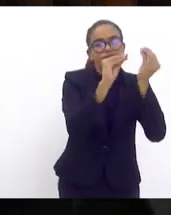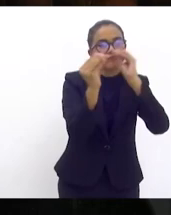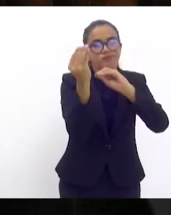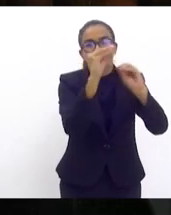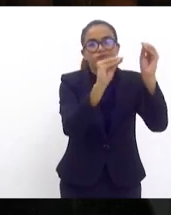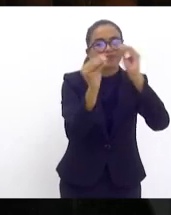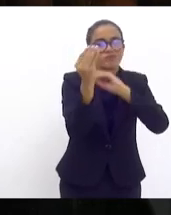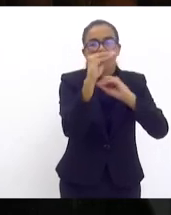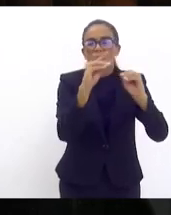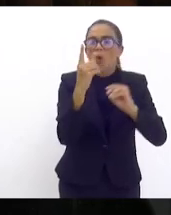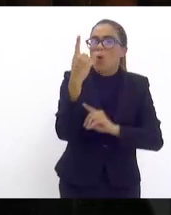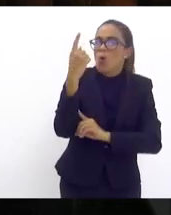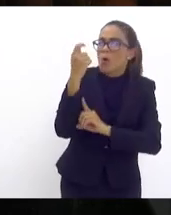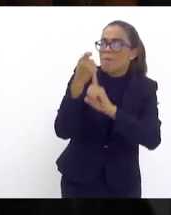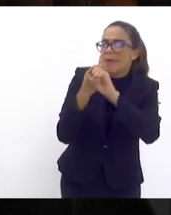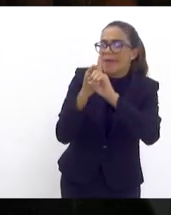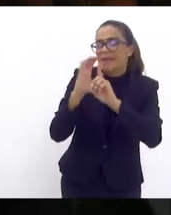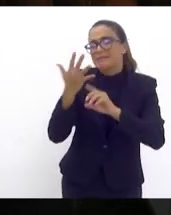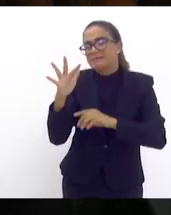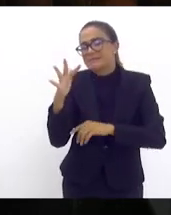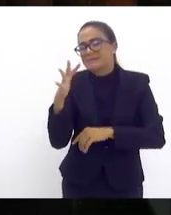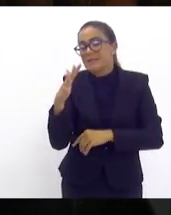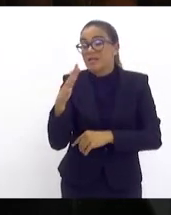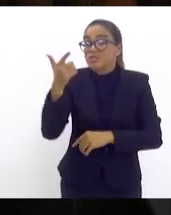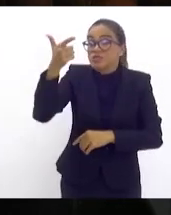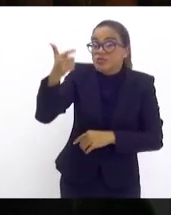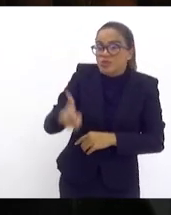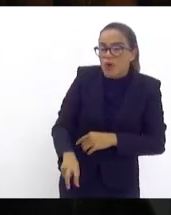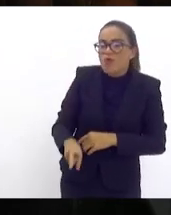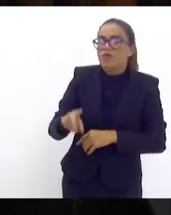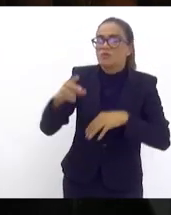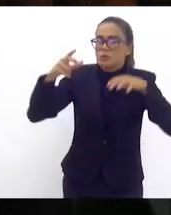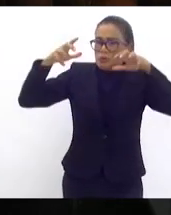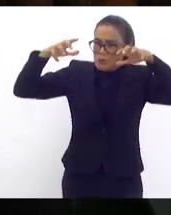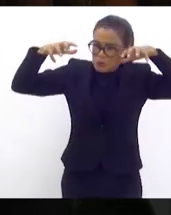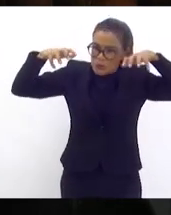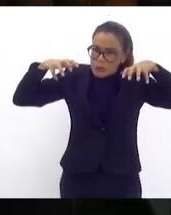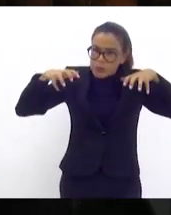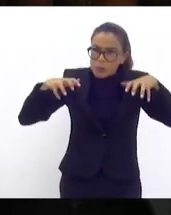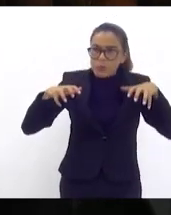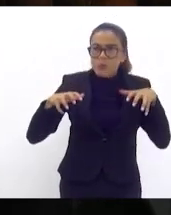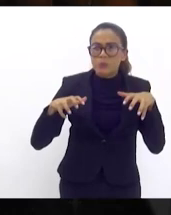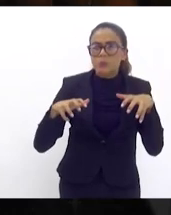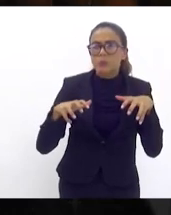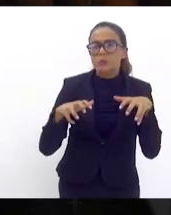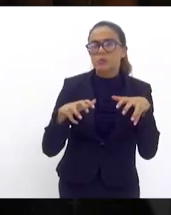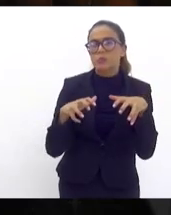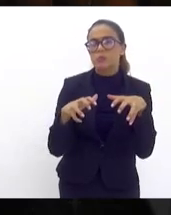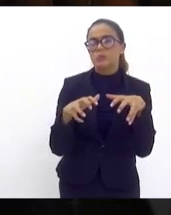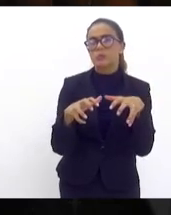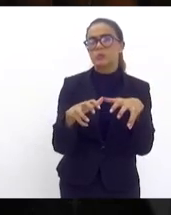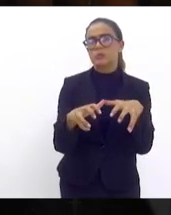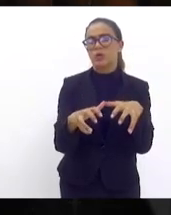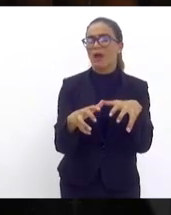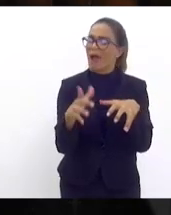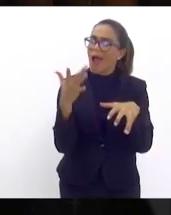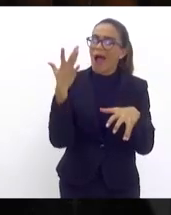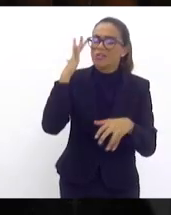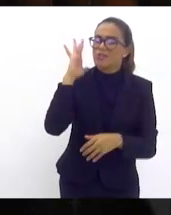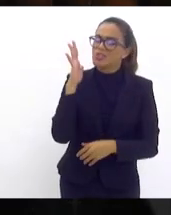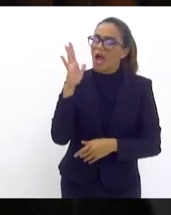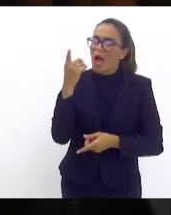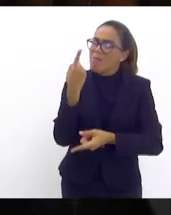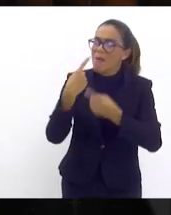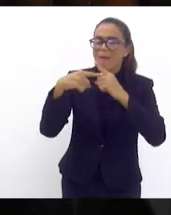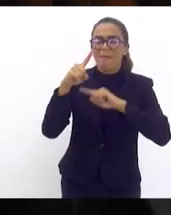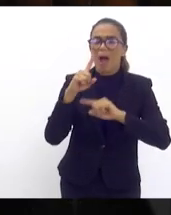mês e pouco depois veio a segunda chuva e essa pessoa depois de achar que estava tudo recuperado com o seu mostrualho